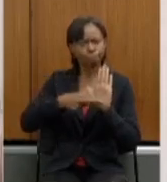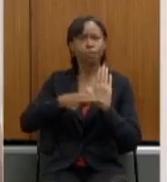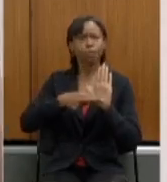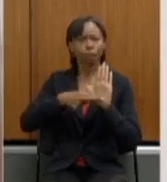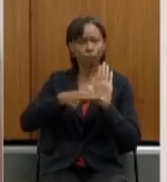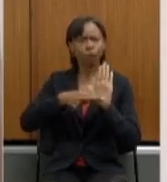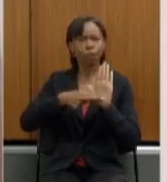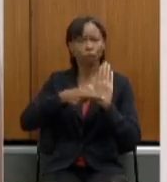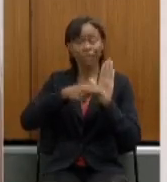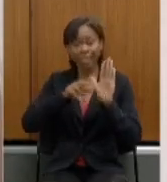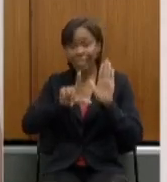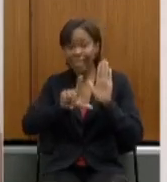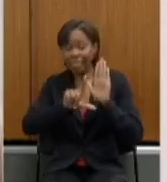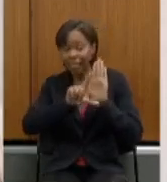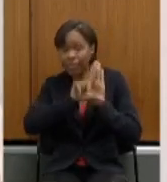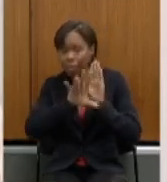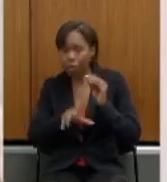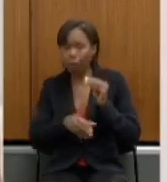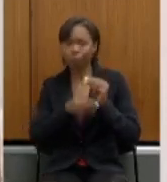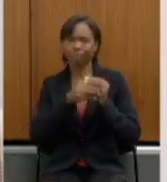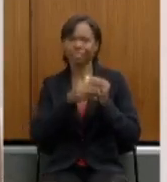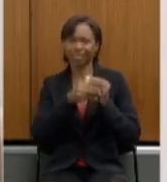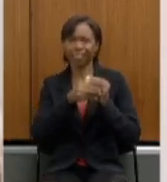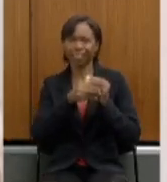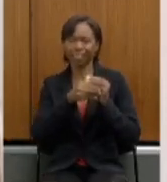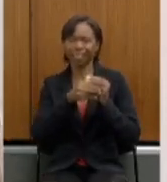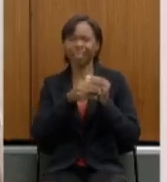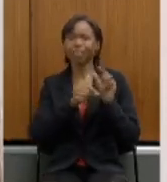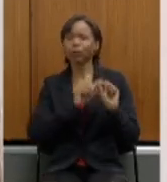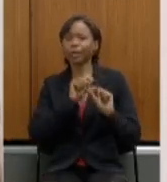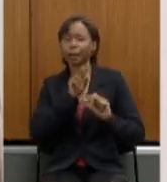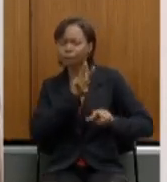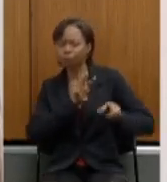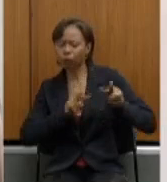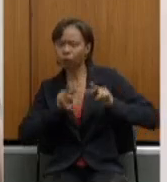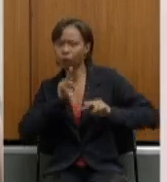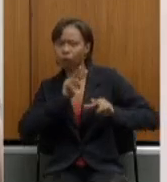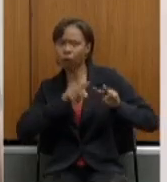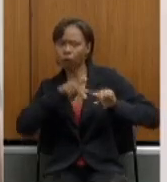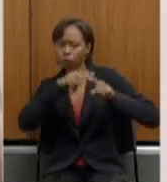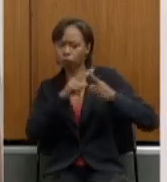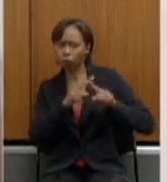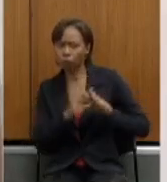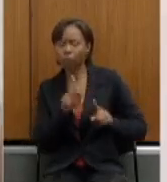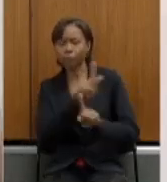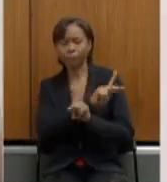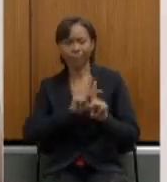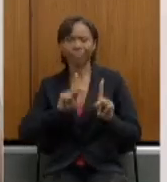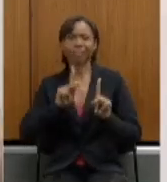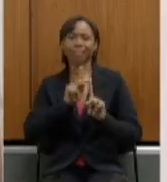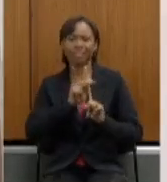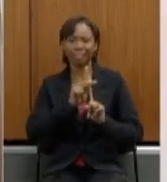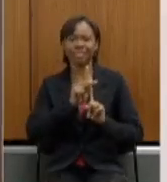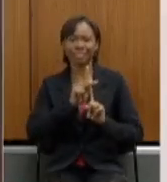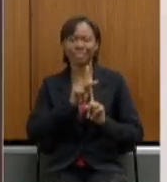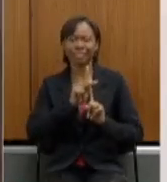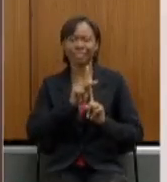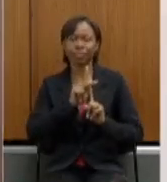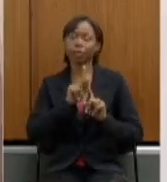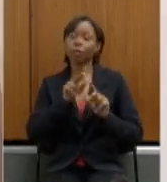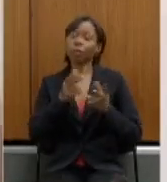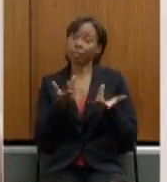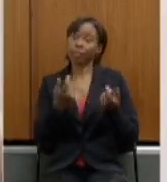de lei complementar para fiscalização de regimes previdenciários, né? Que exijam